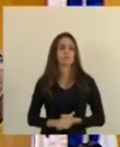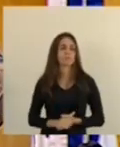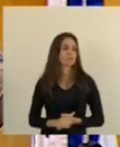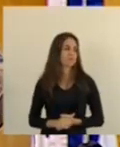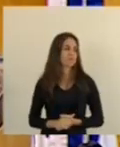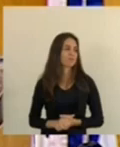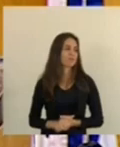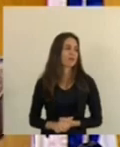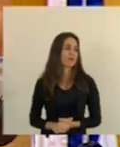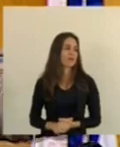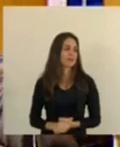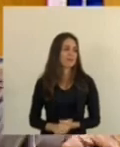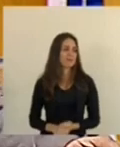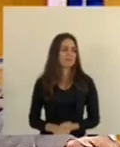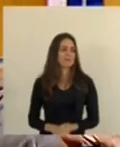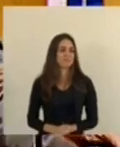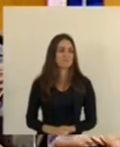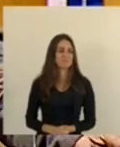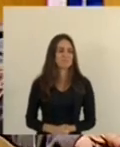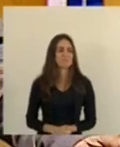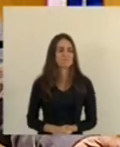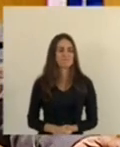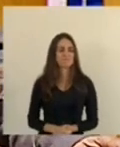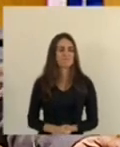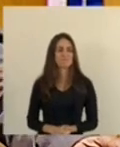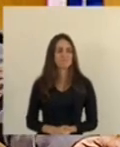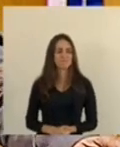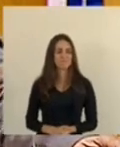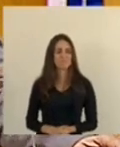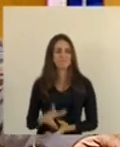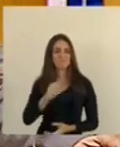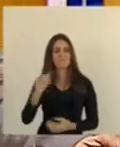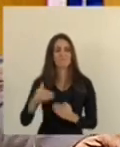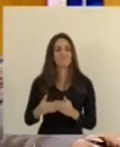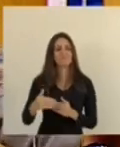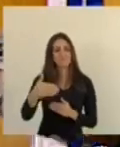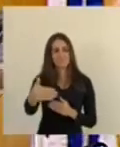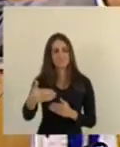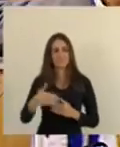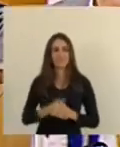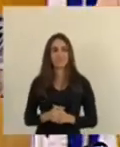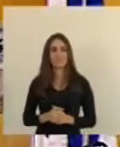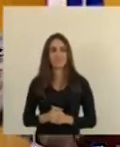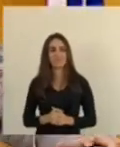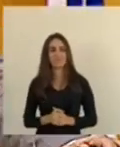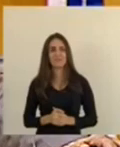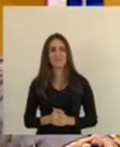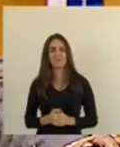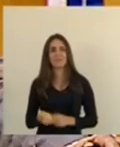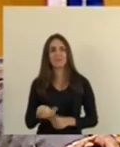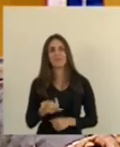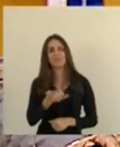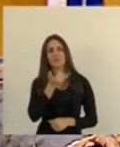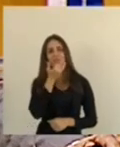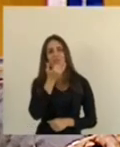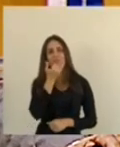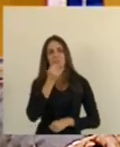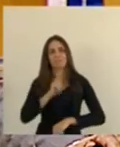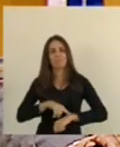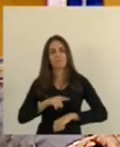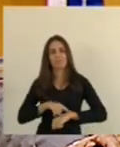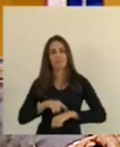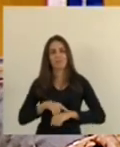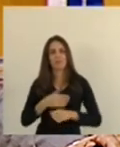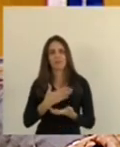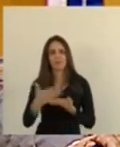mas Hércules é um rei vai sair da segunda divisão se Deus quiser queria pedir para começar meu tempo de novo que eu acabei aqui extrapolando